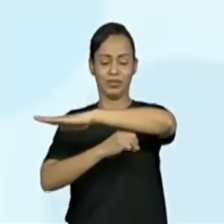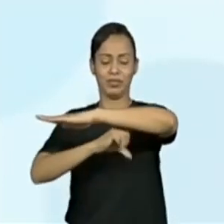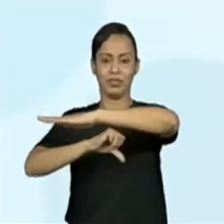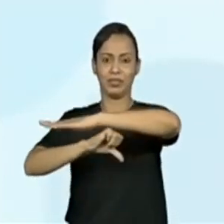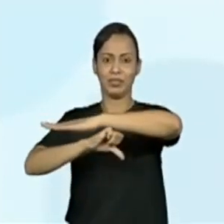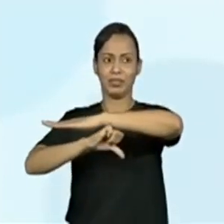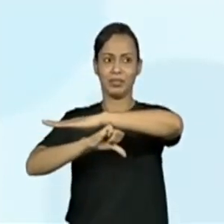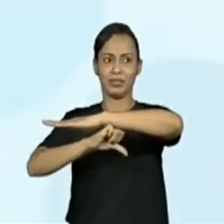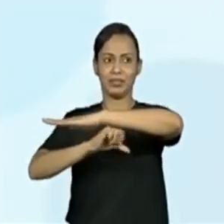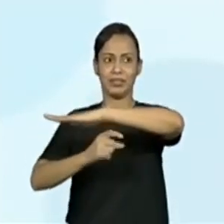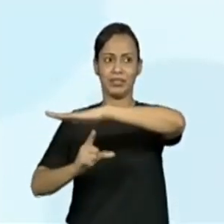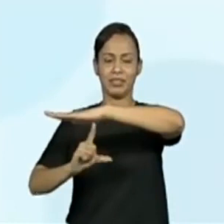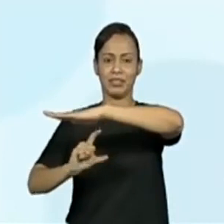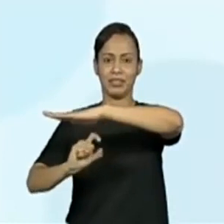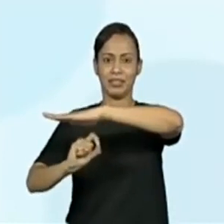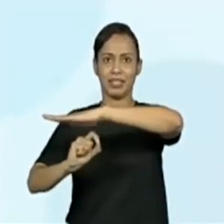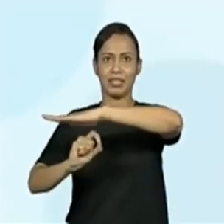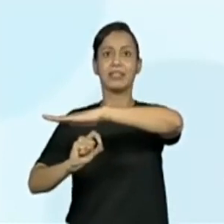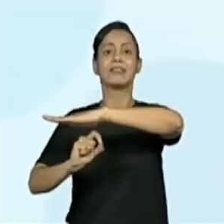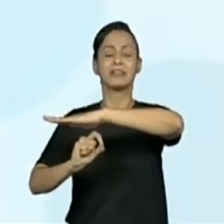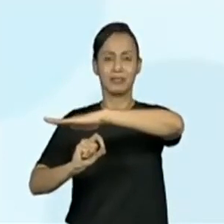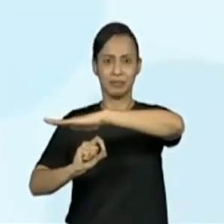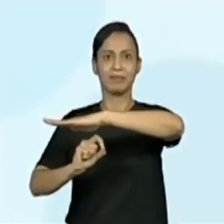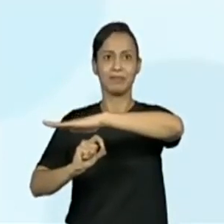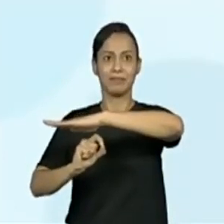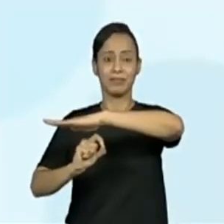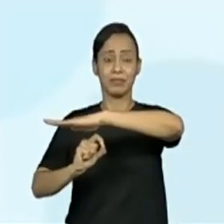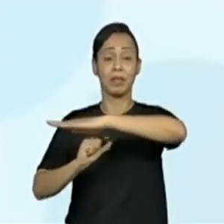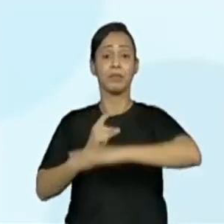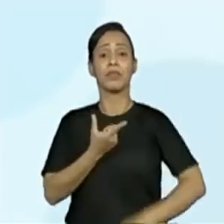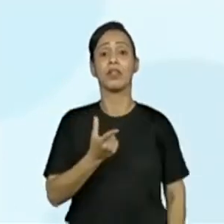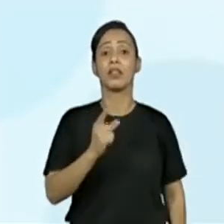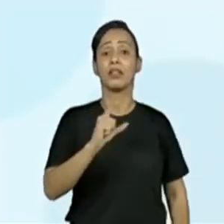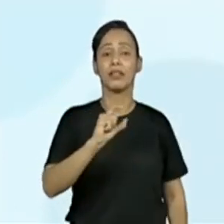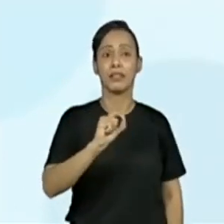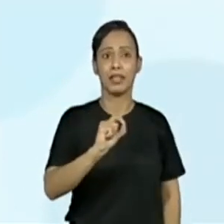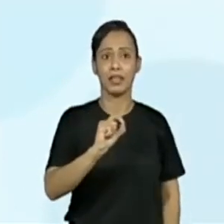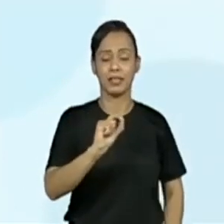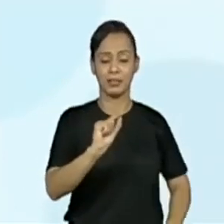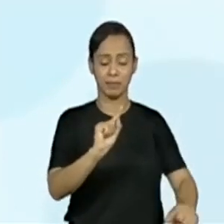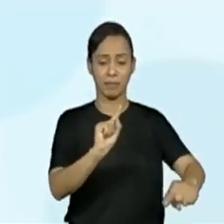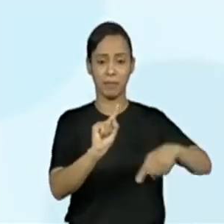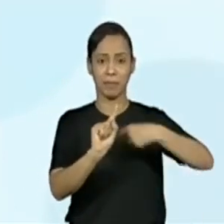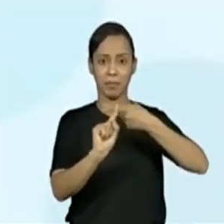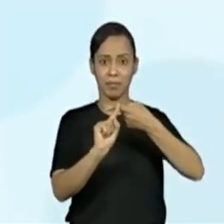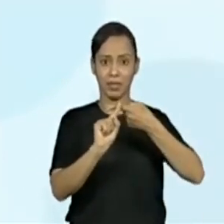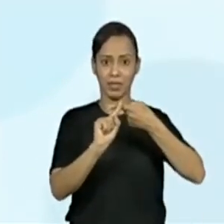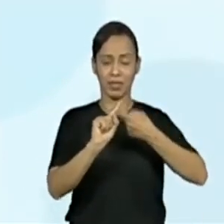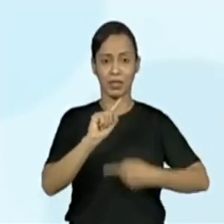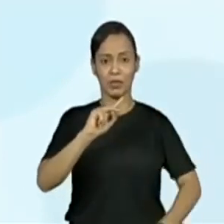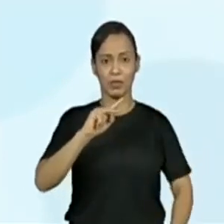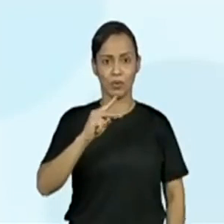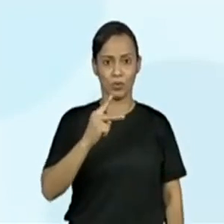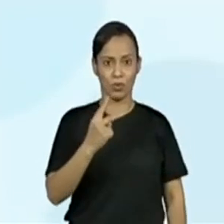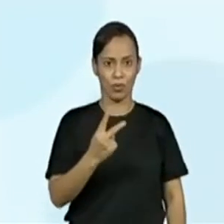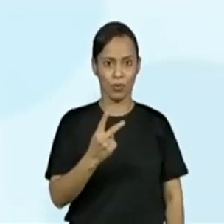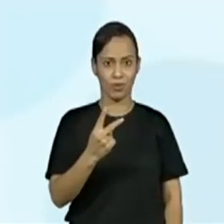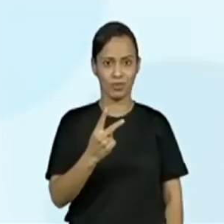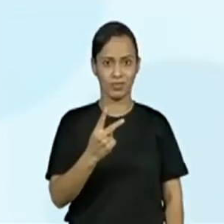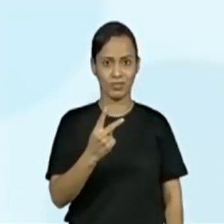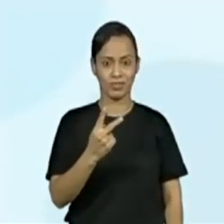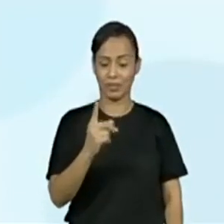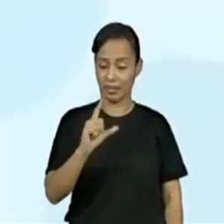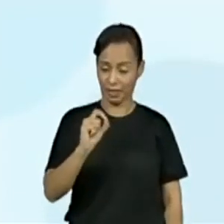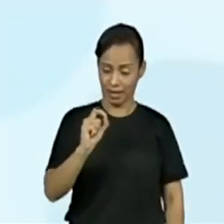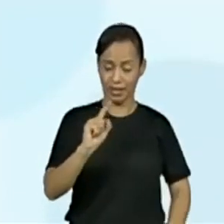número 10. Já temos o 10. E partindo do 10 para o genô. Mais 2? Mais 2. Já podemos até,